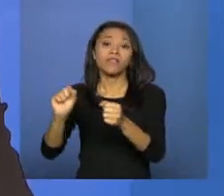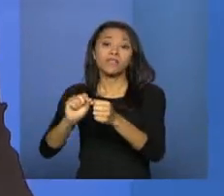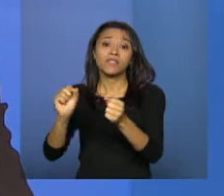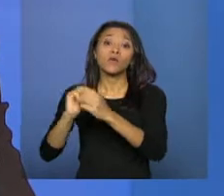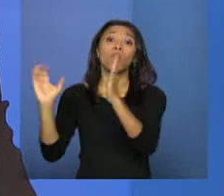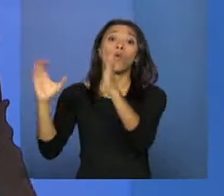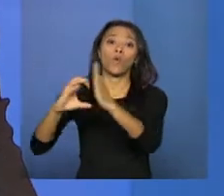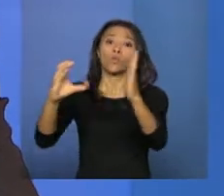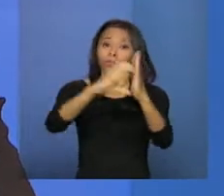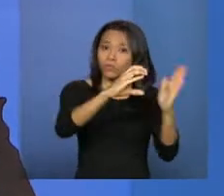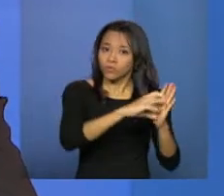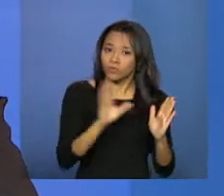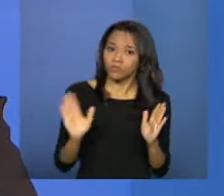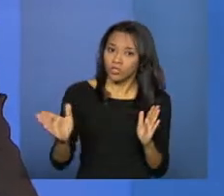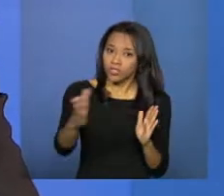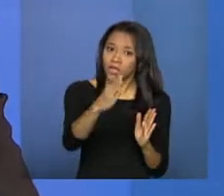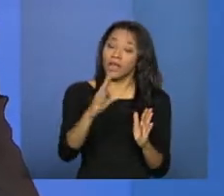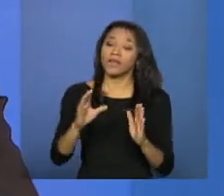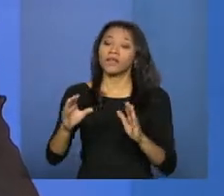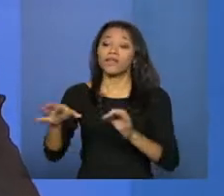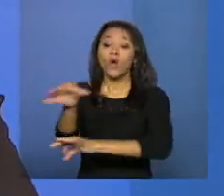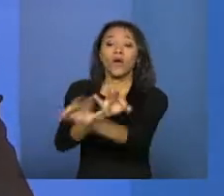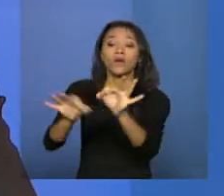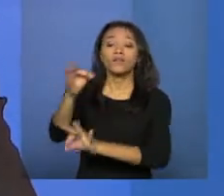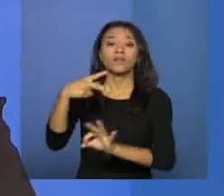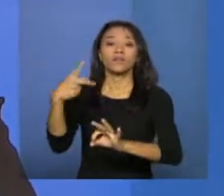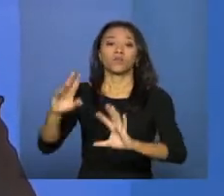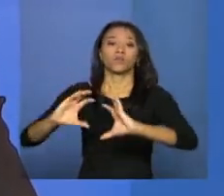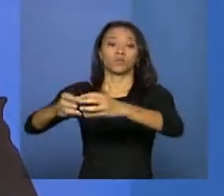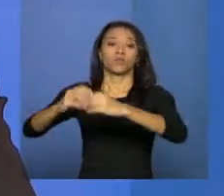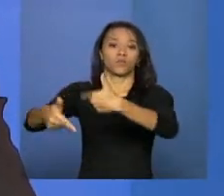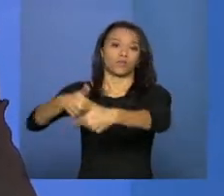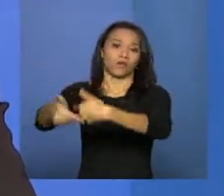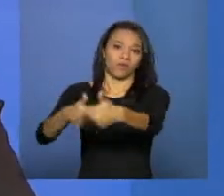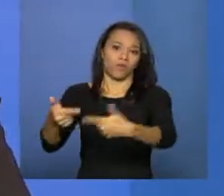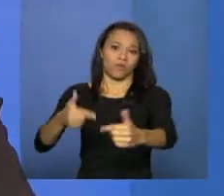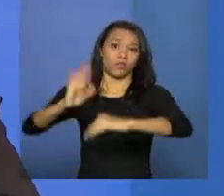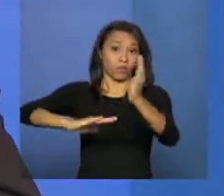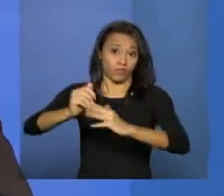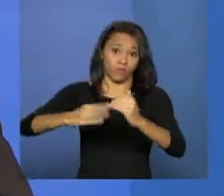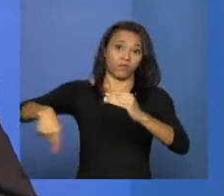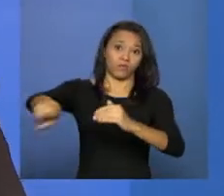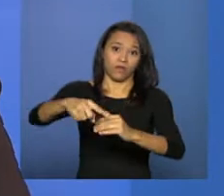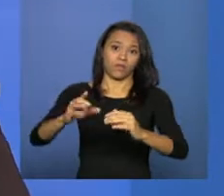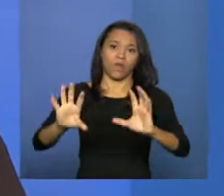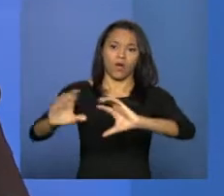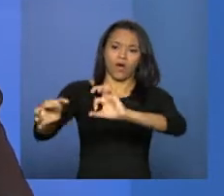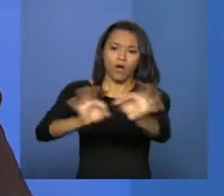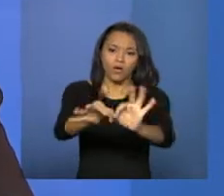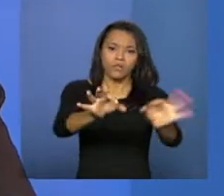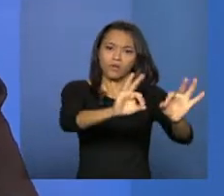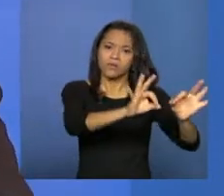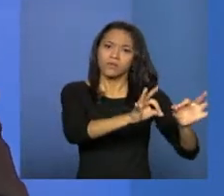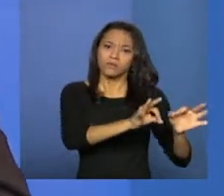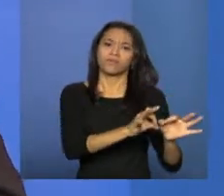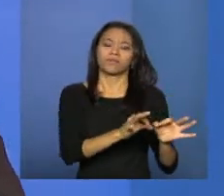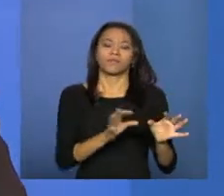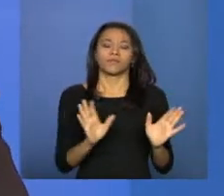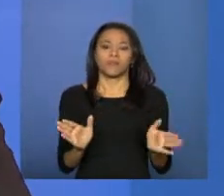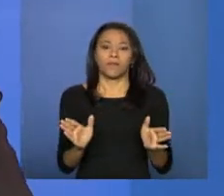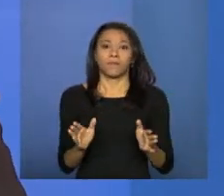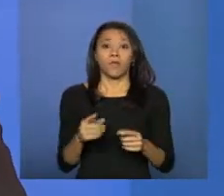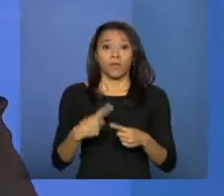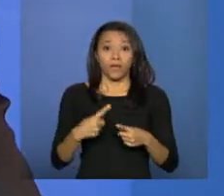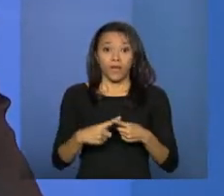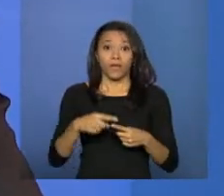suas equipes. Então, com comitante a isso, nós estamos também instituindo na assistência social a educação permanente, porque são